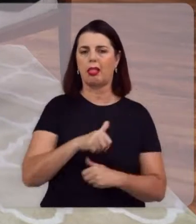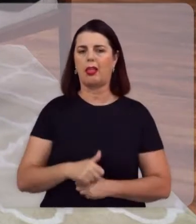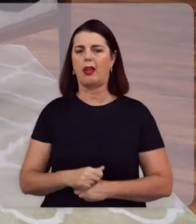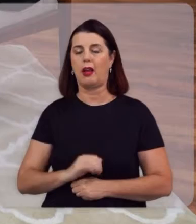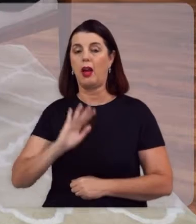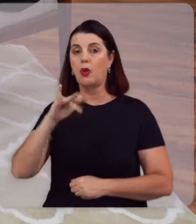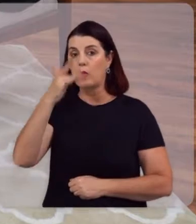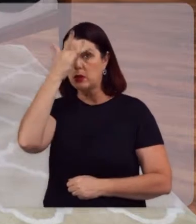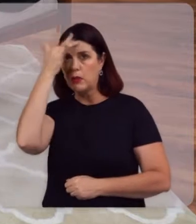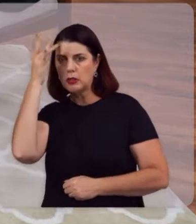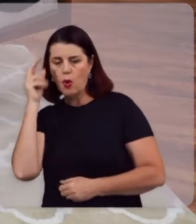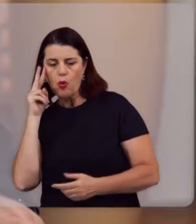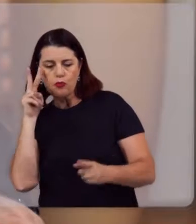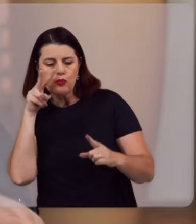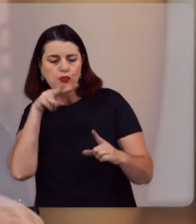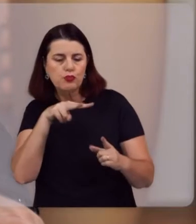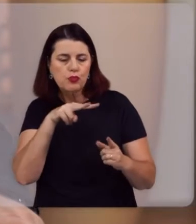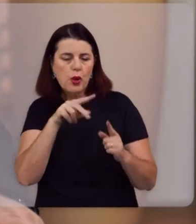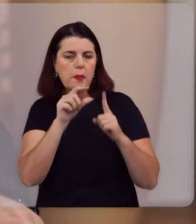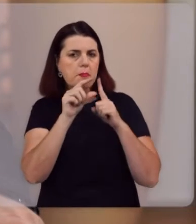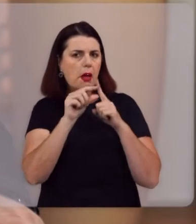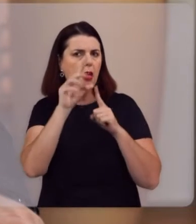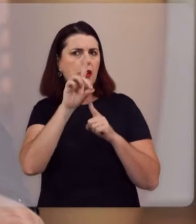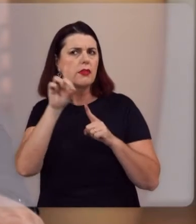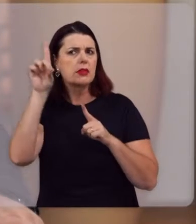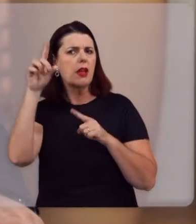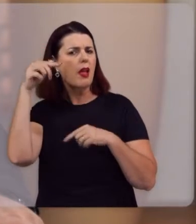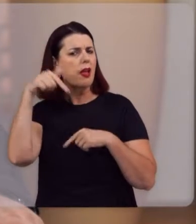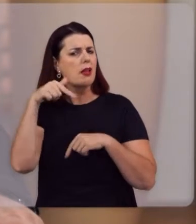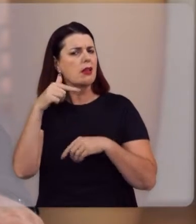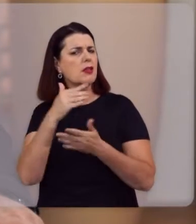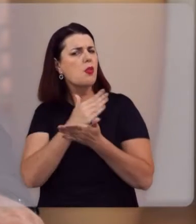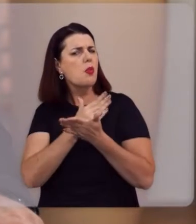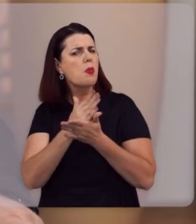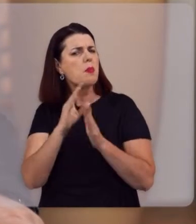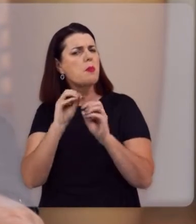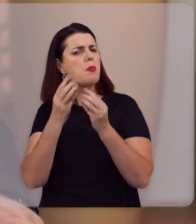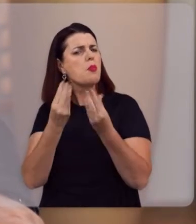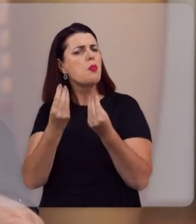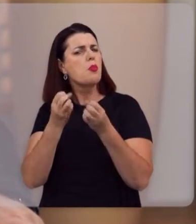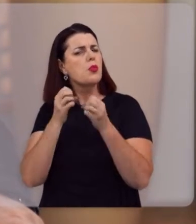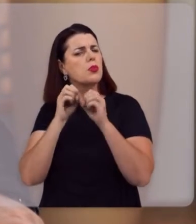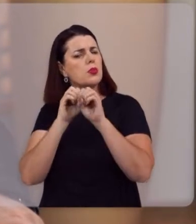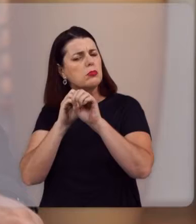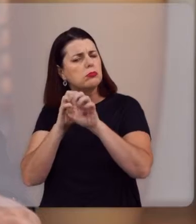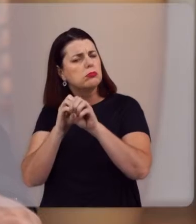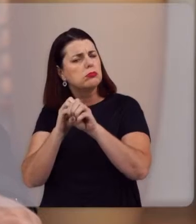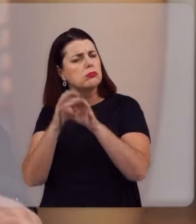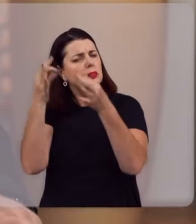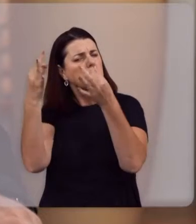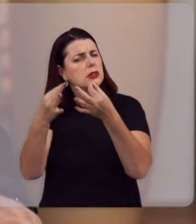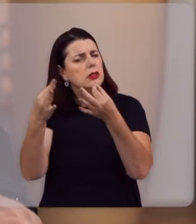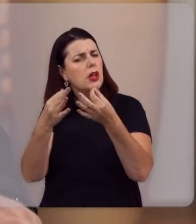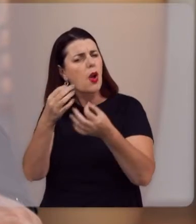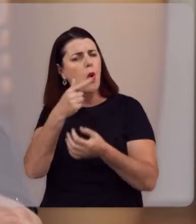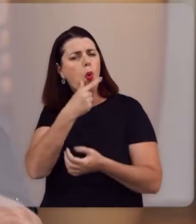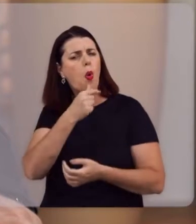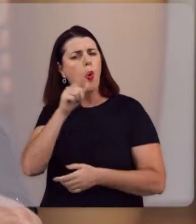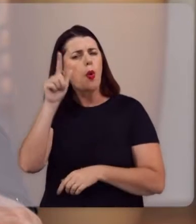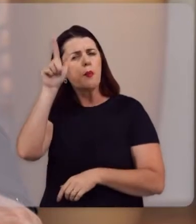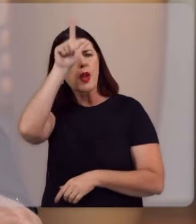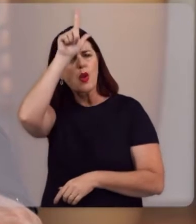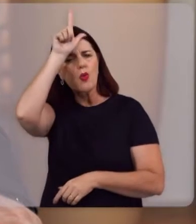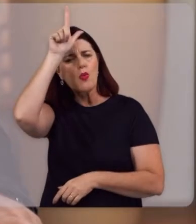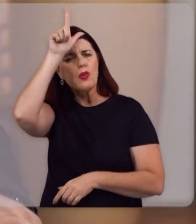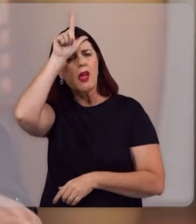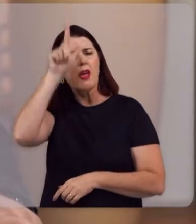voltam para as escritoras, esse princípio é muito bem esboçado no dia em que Lutero comparece no Tribunal